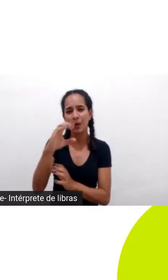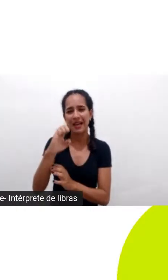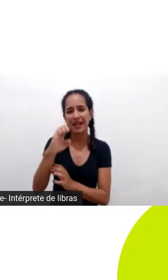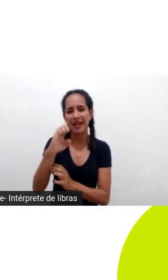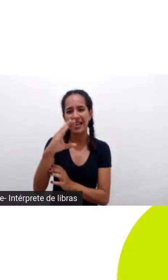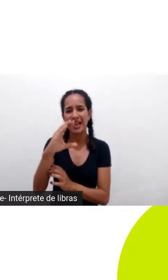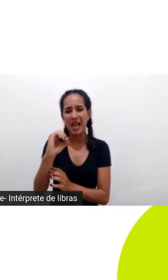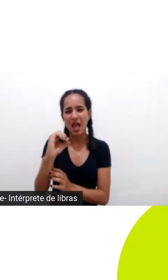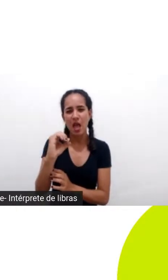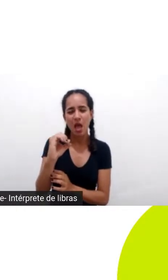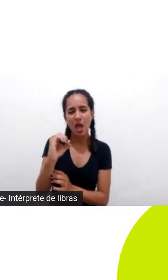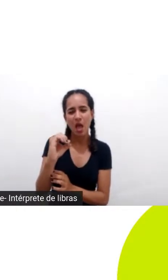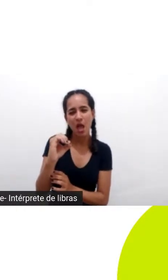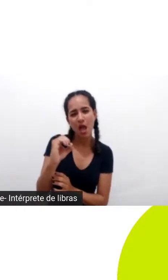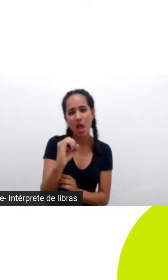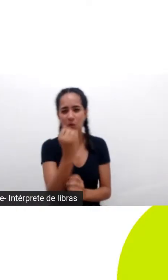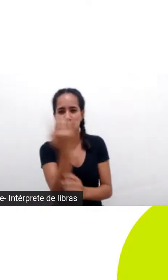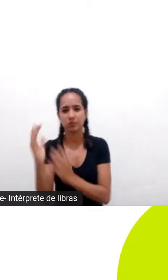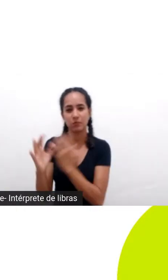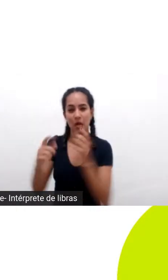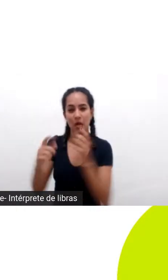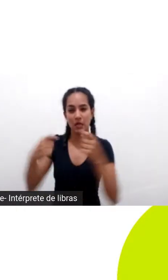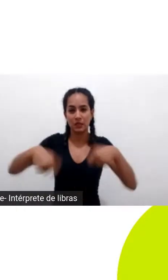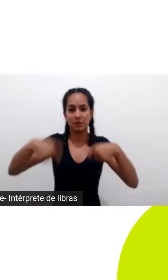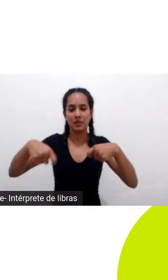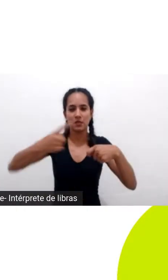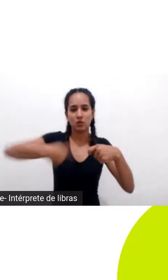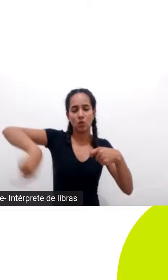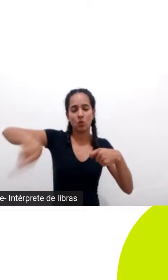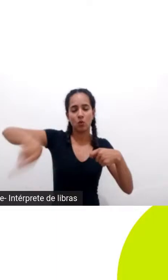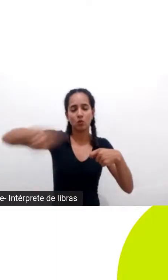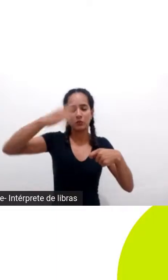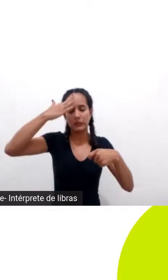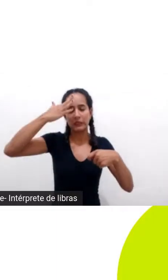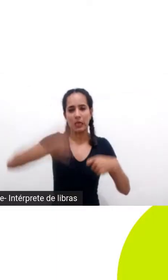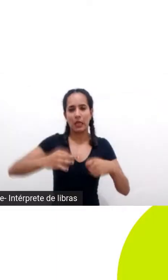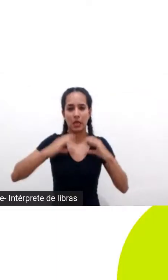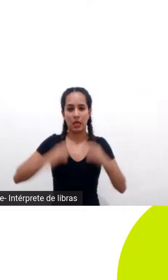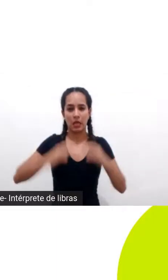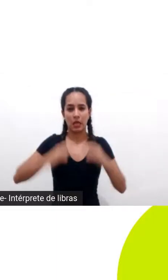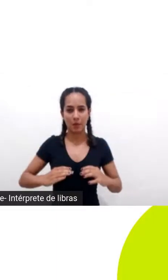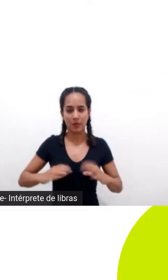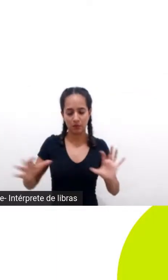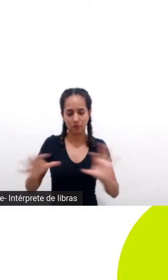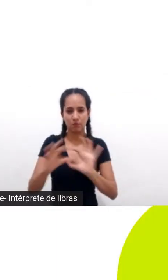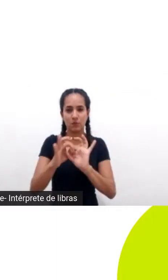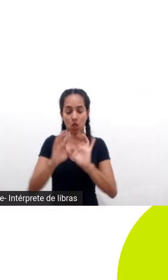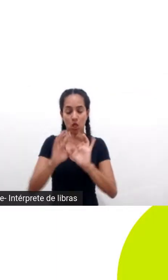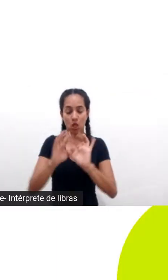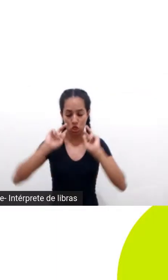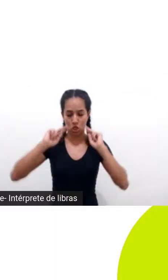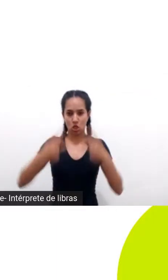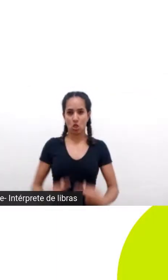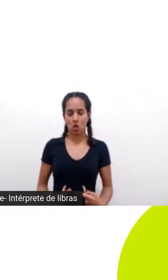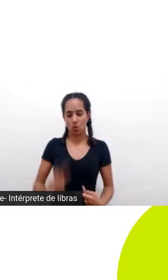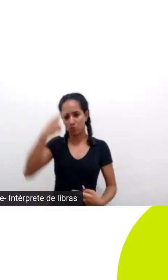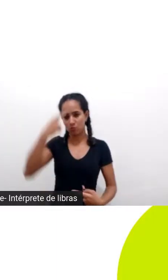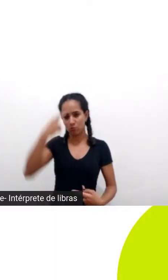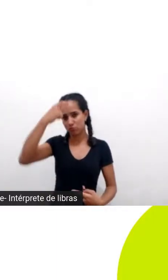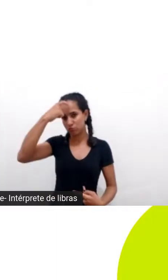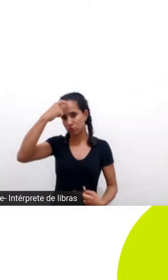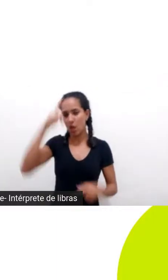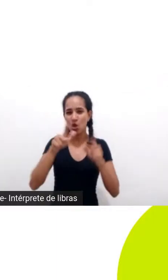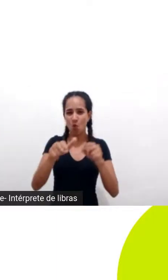precisa para mudar o curso da história a gente precisa se reconectar a isso a gente precisa se reconectar em primeiro lugar a nós mesmos como faz o Matt Damon no filme